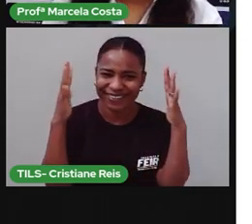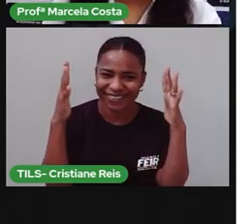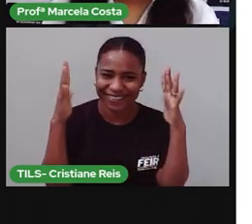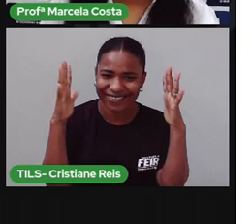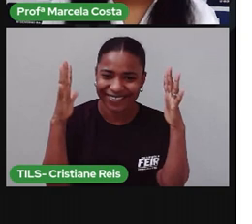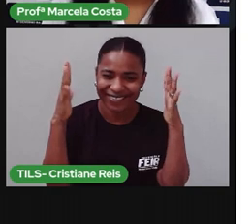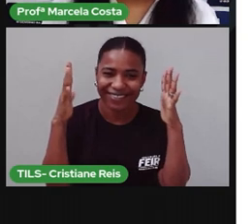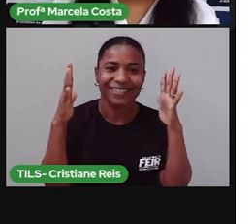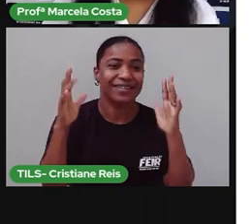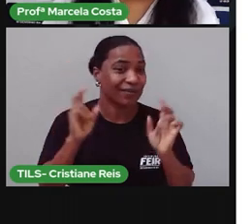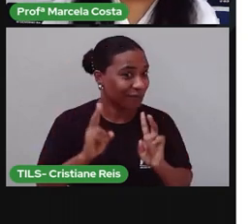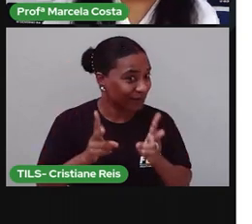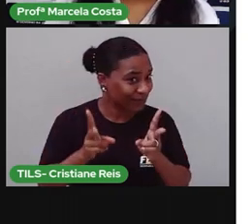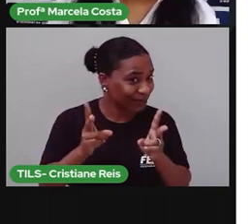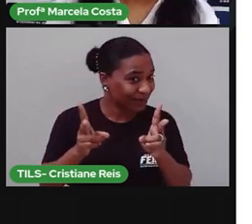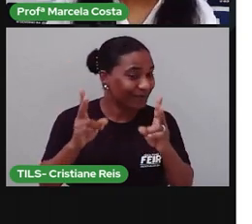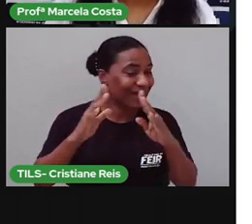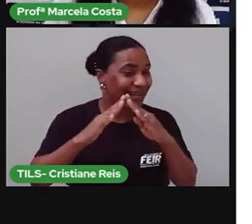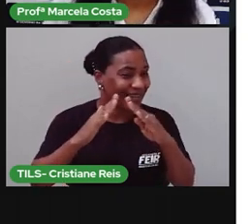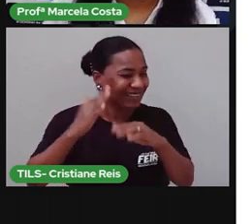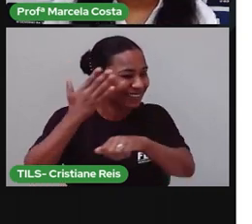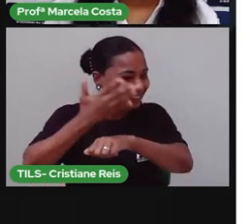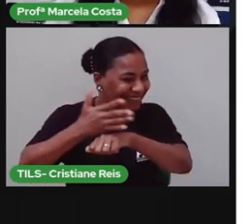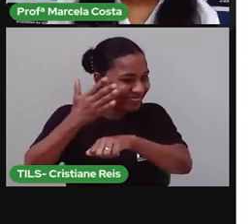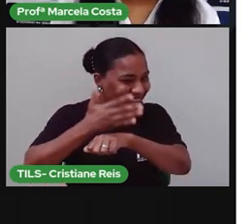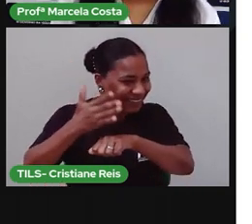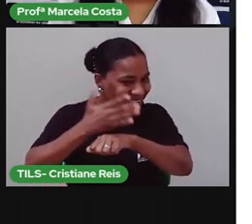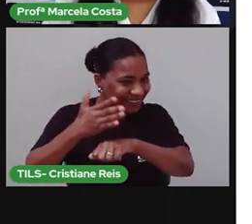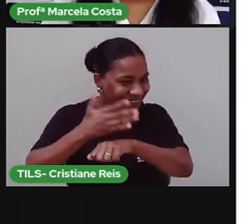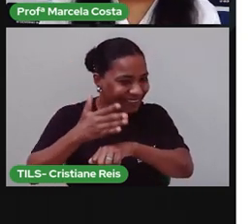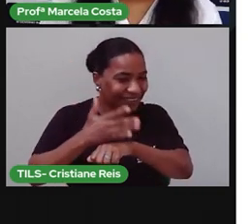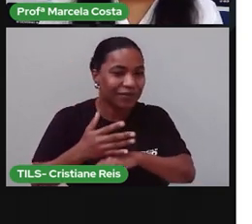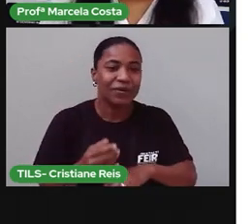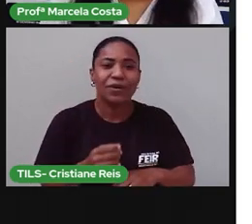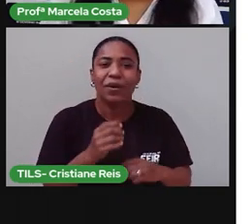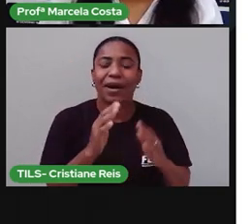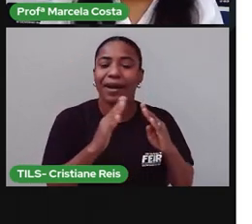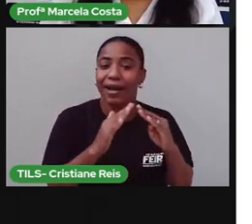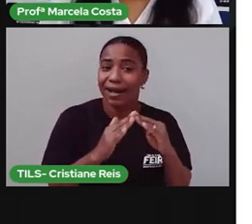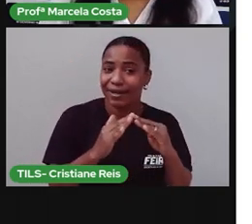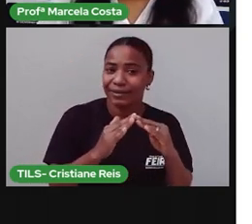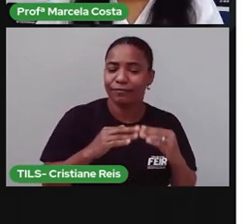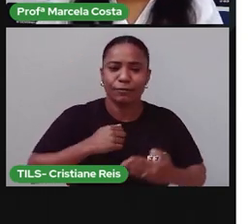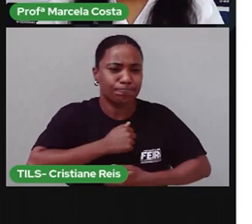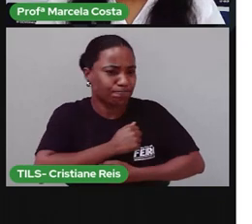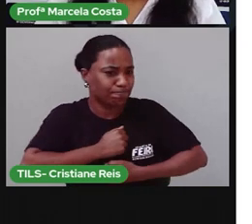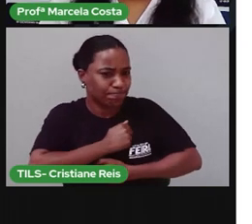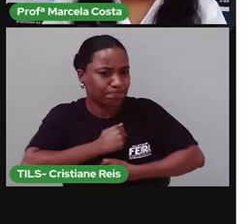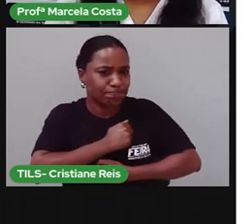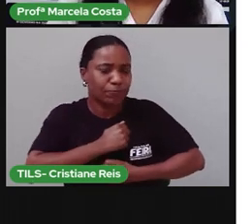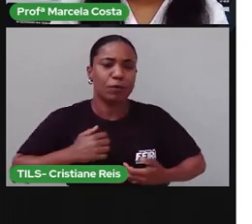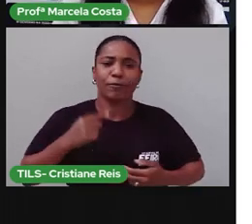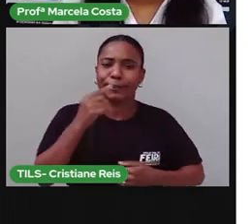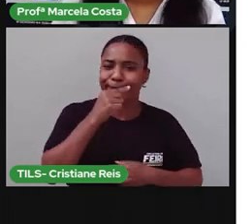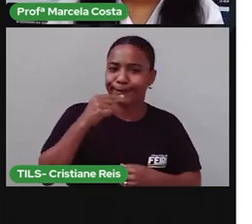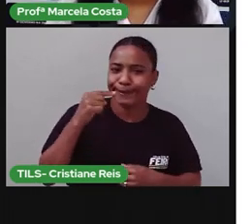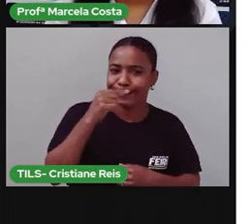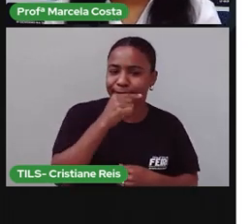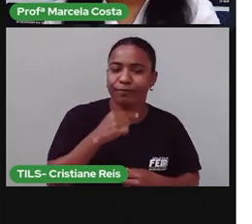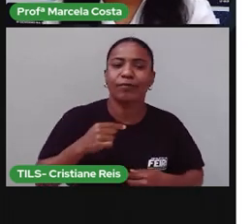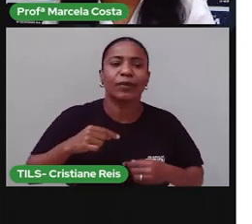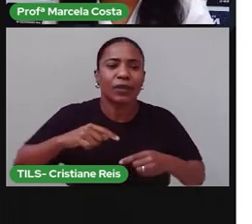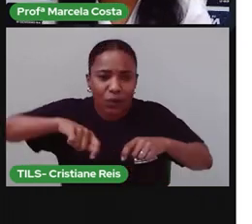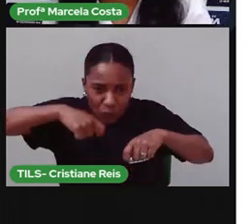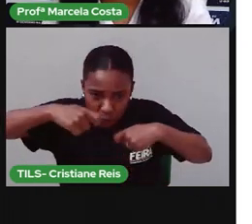Continua treinando aí na sua casa. Começa a contar os objetos que você usa pra fazer a sua higiene. Quantos talheres